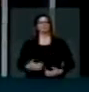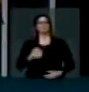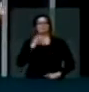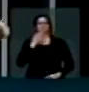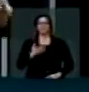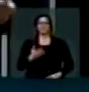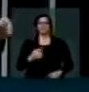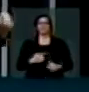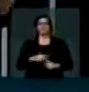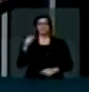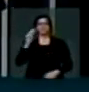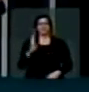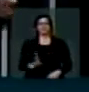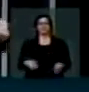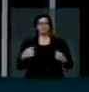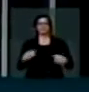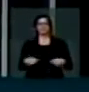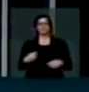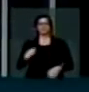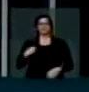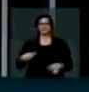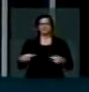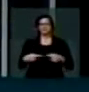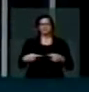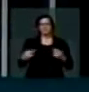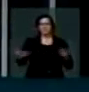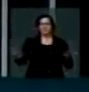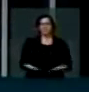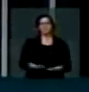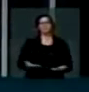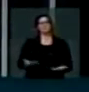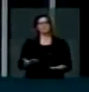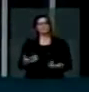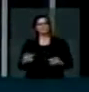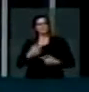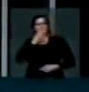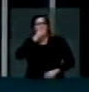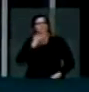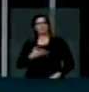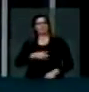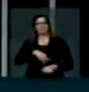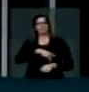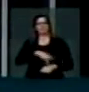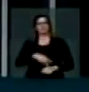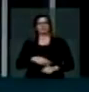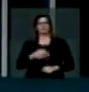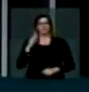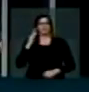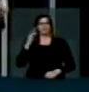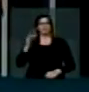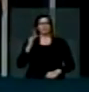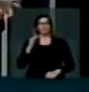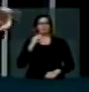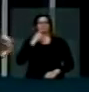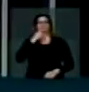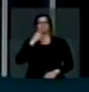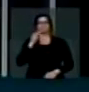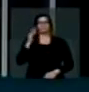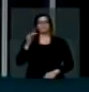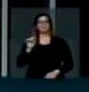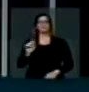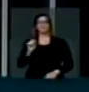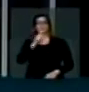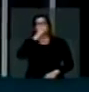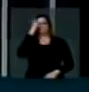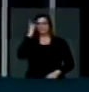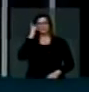porque nosso país seja um país do presente, um país do presente que vai ter, nesse futuro imediato, aquelas pessoas